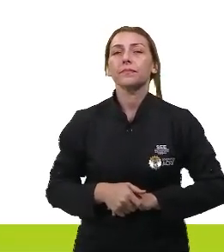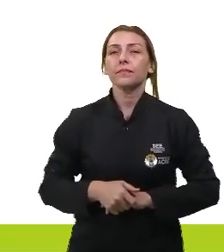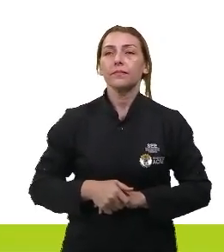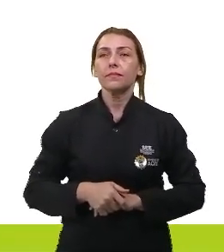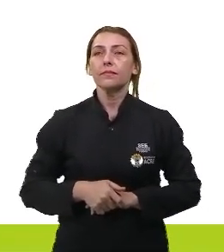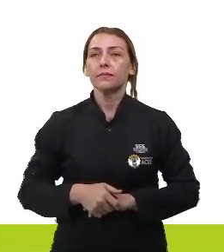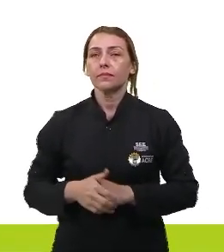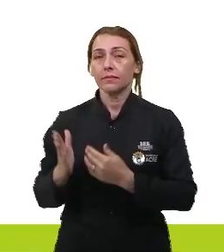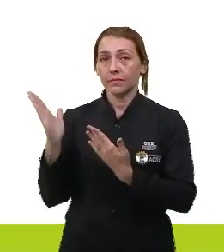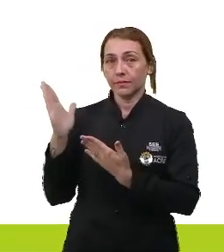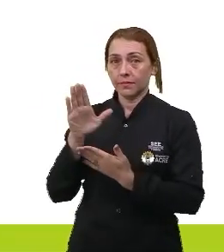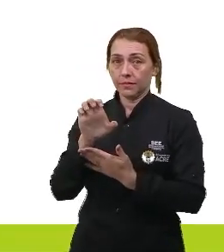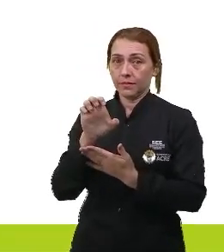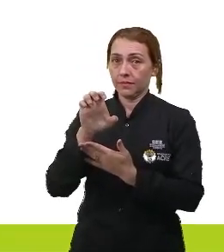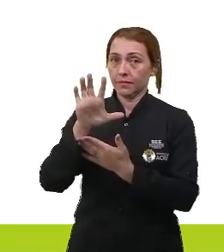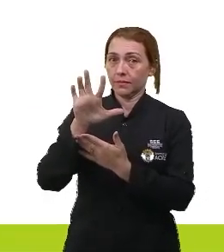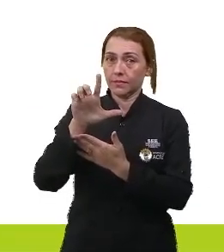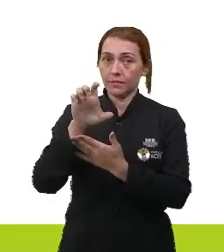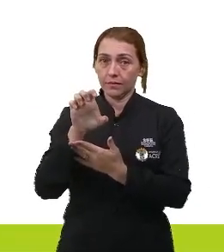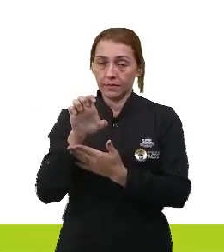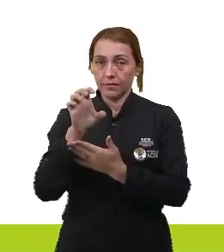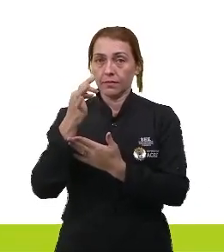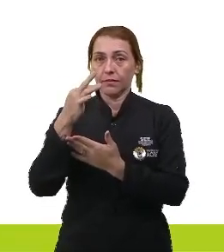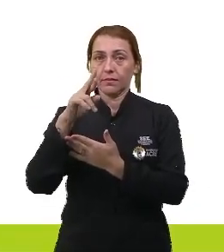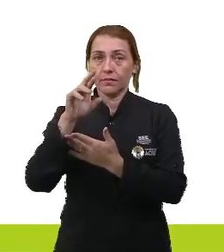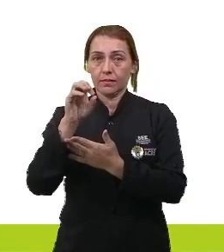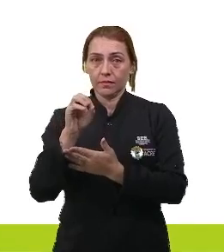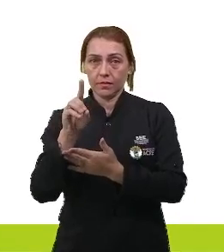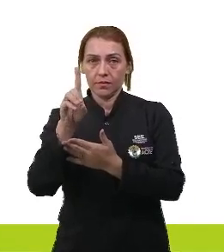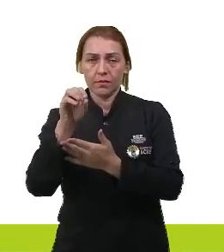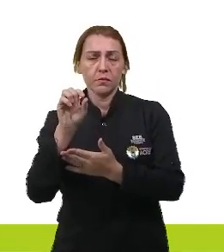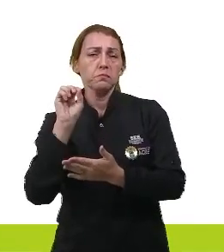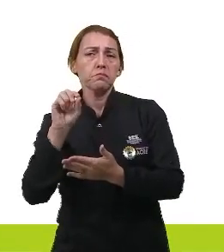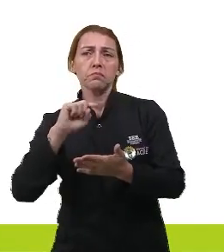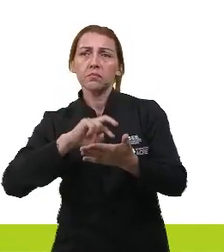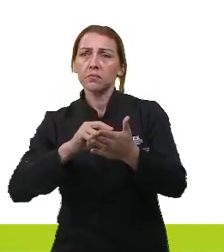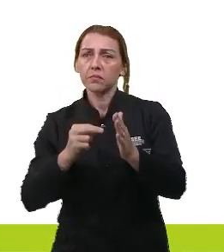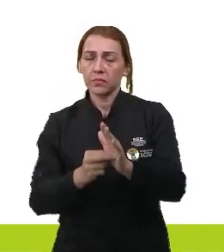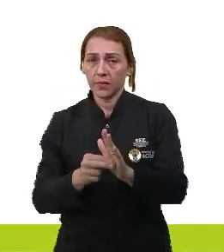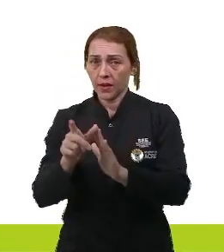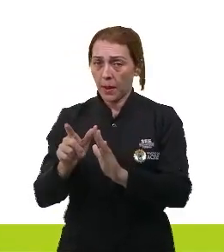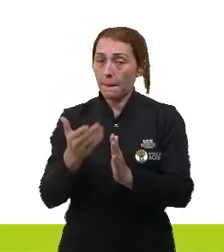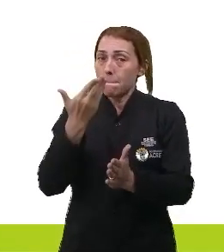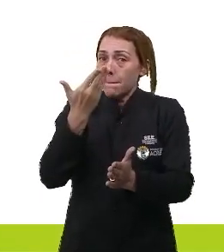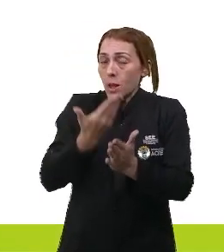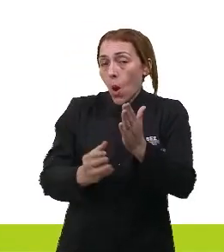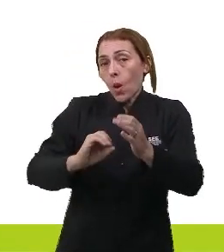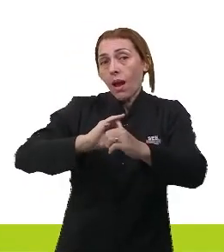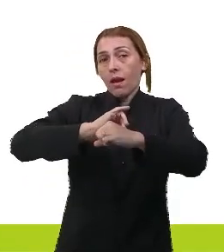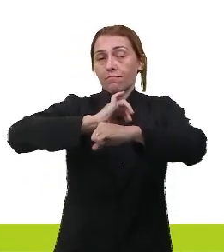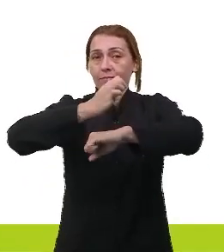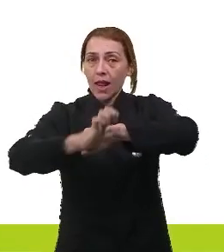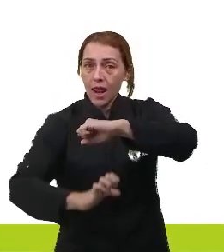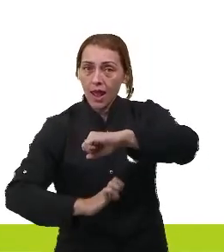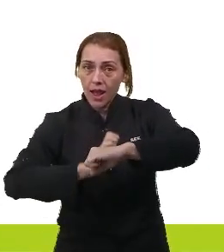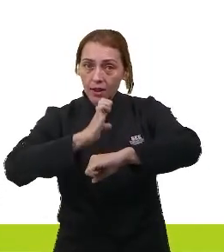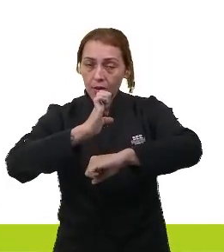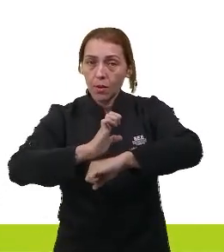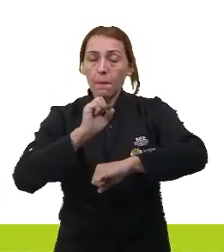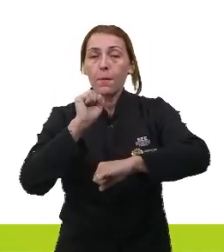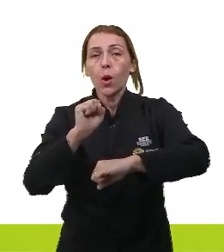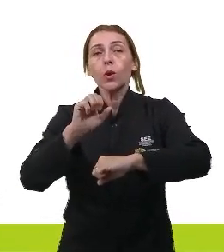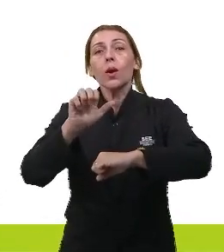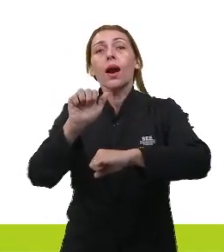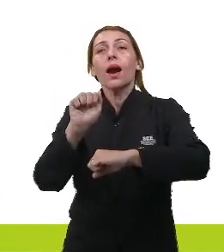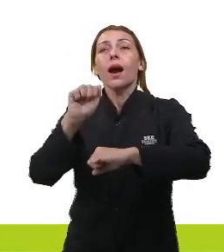Aqui, eu tenho um eletrodo. O é um eletrodo? Um eletrodo é alguém que vai perder ou ganhar elétrons. Nesse caso, ele pode ser